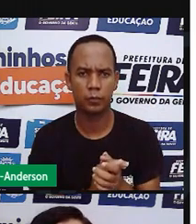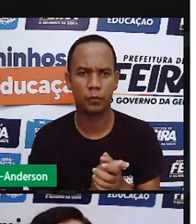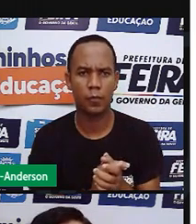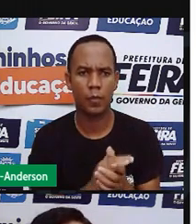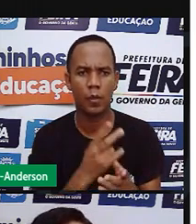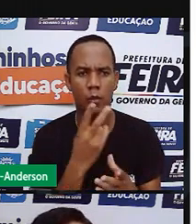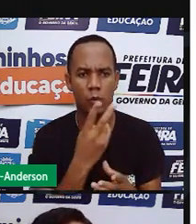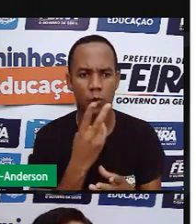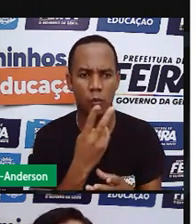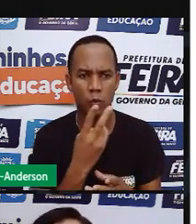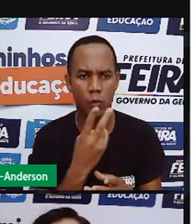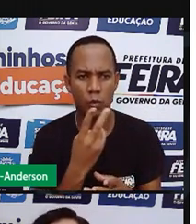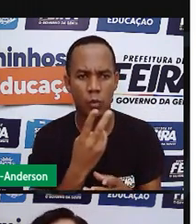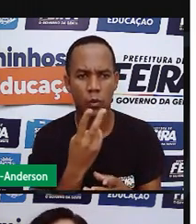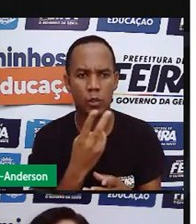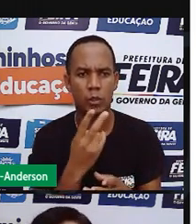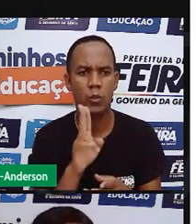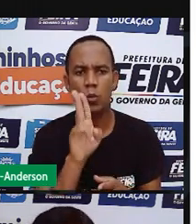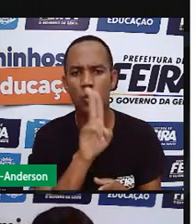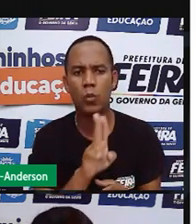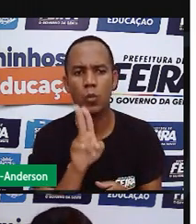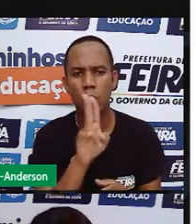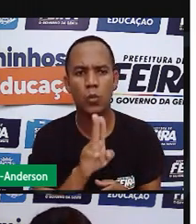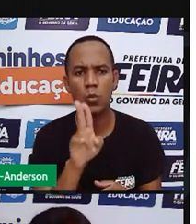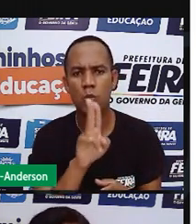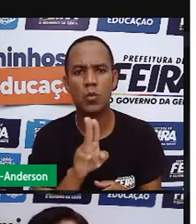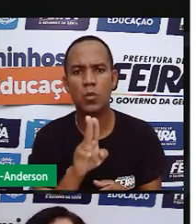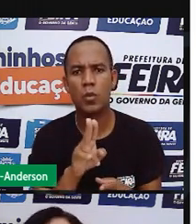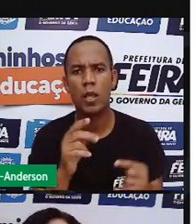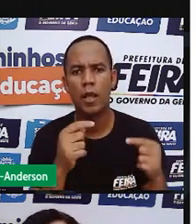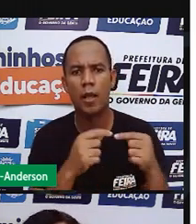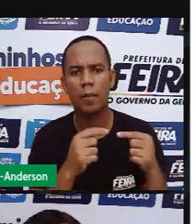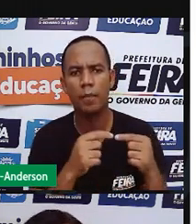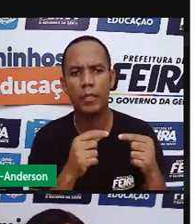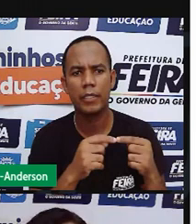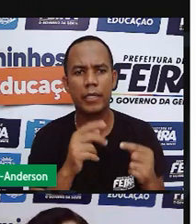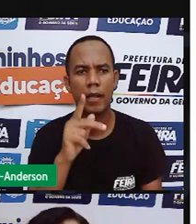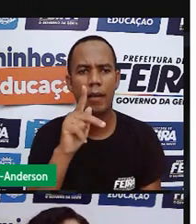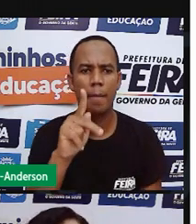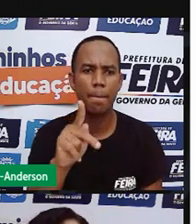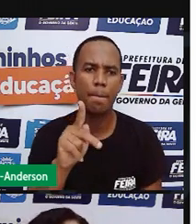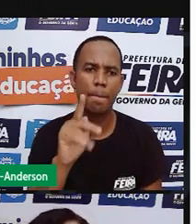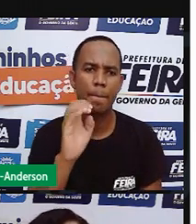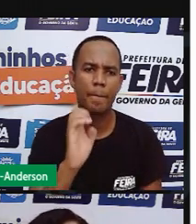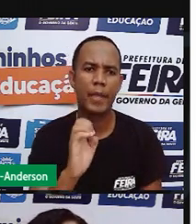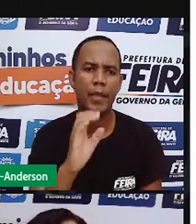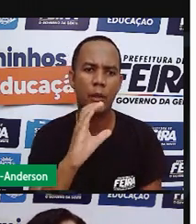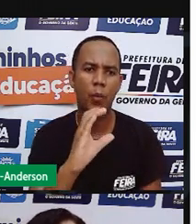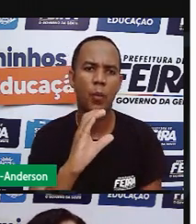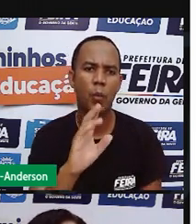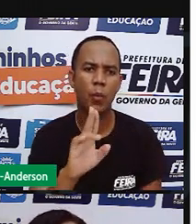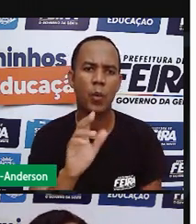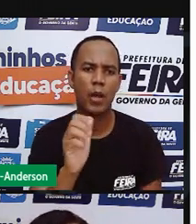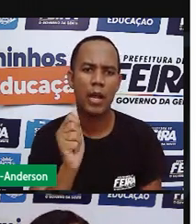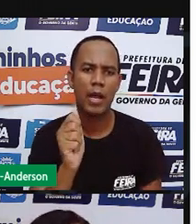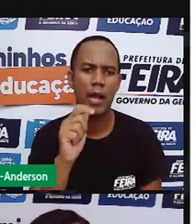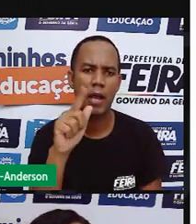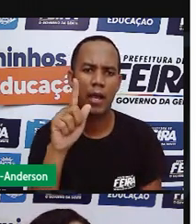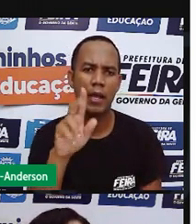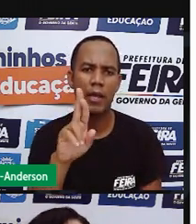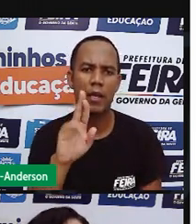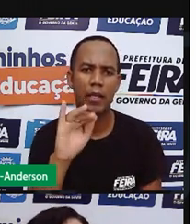duas modalidades de prática pecuária? É só lembrar. A prodícia que tem um que é criado